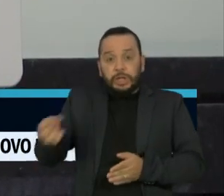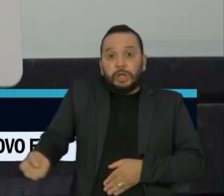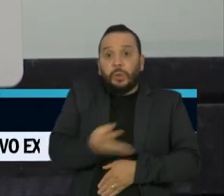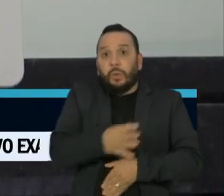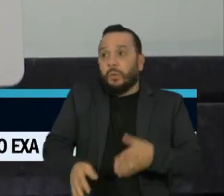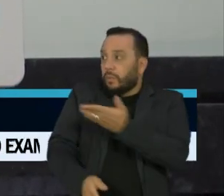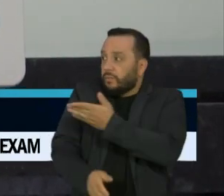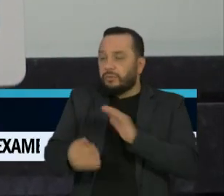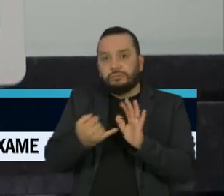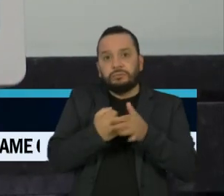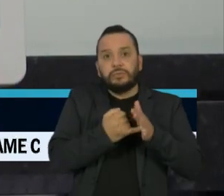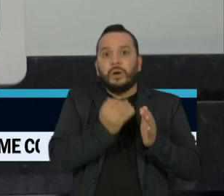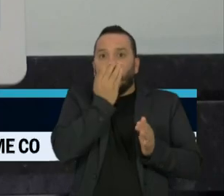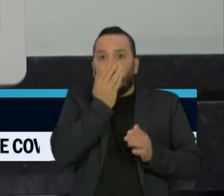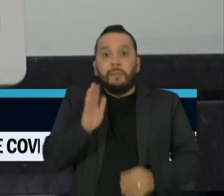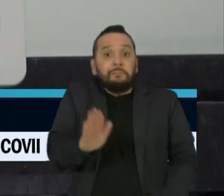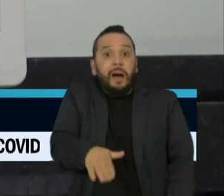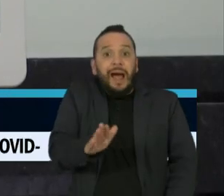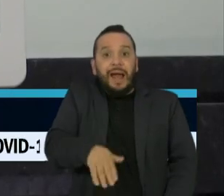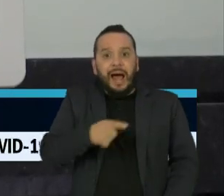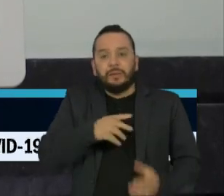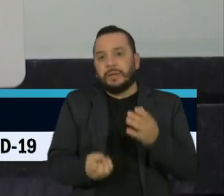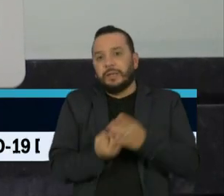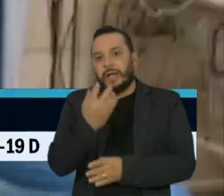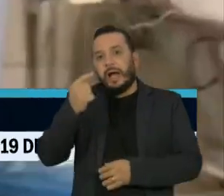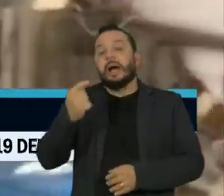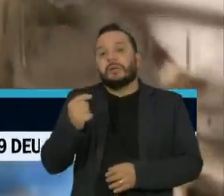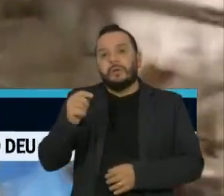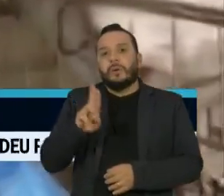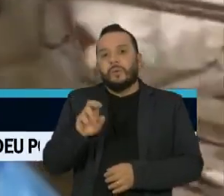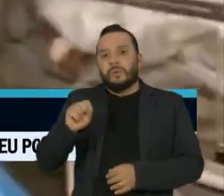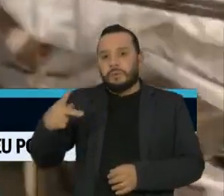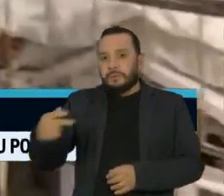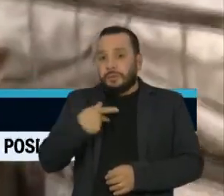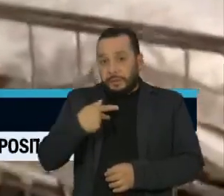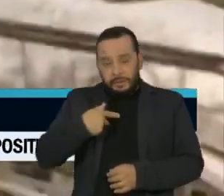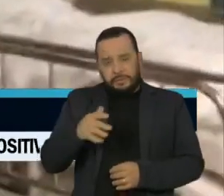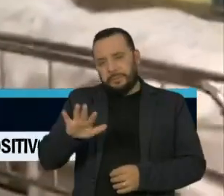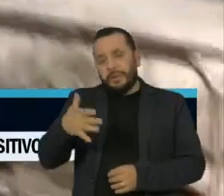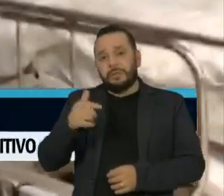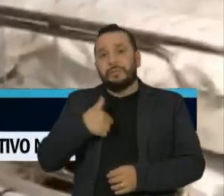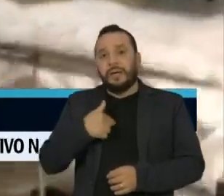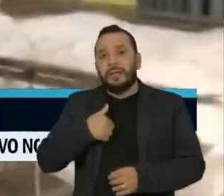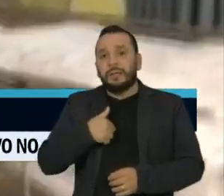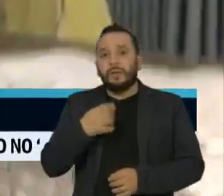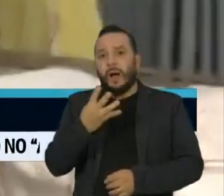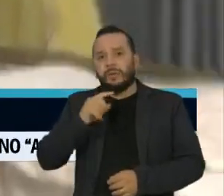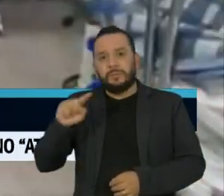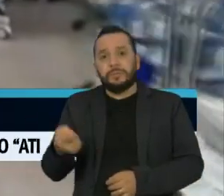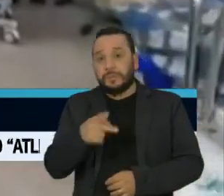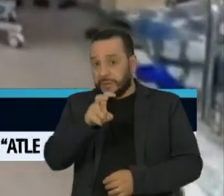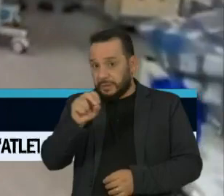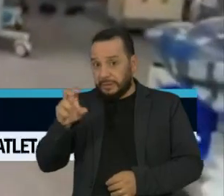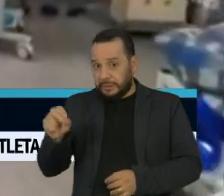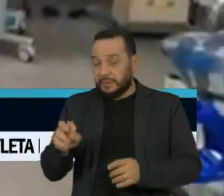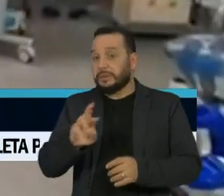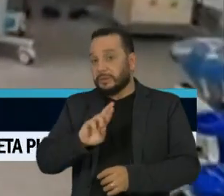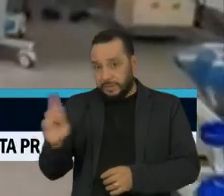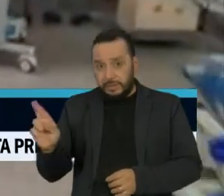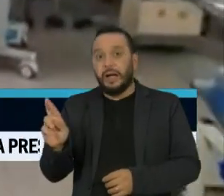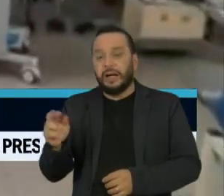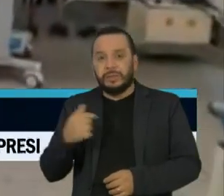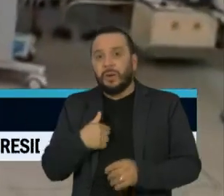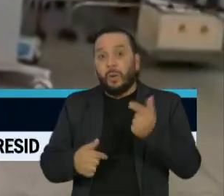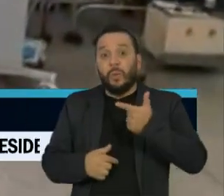em respiradores de baixo custo desenvolvidos pela USP. O valor, em média, é de R$ 4.500, 15